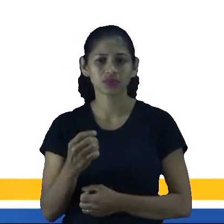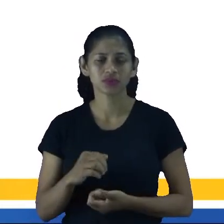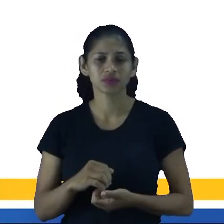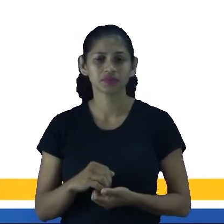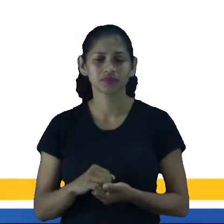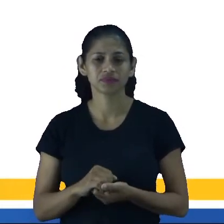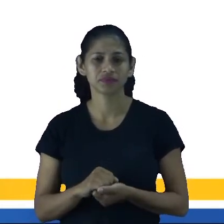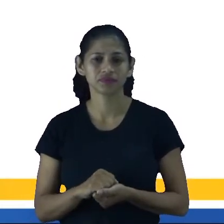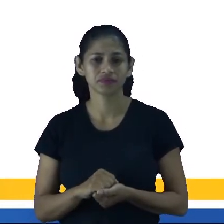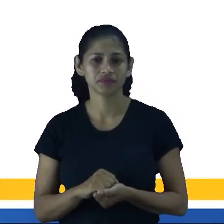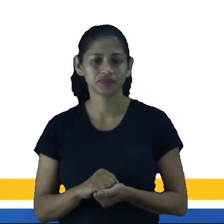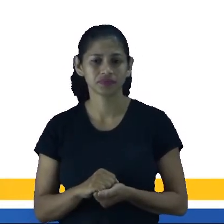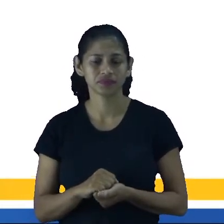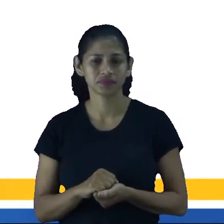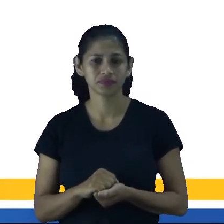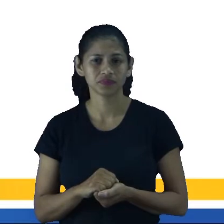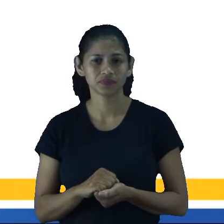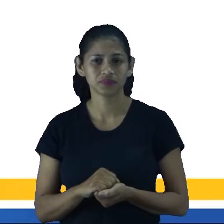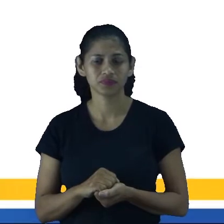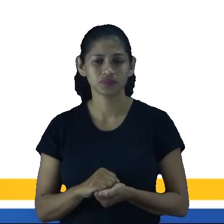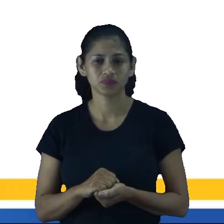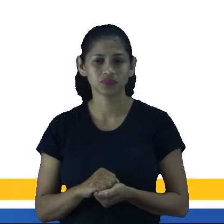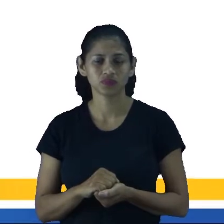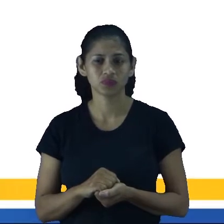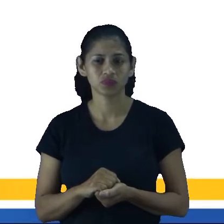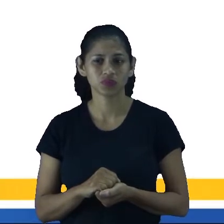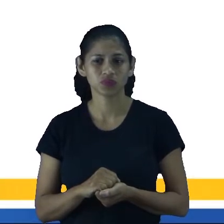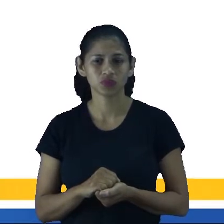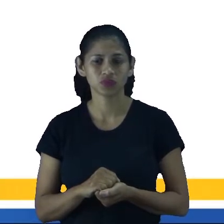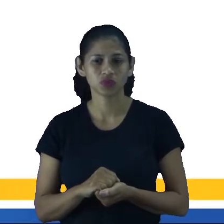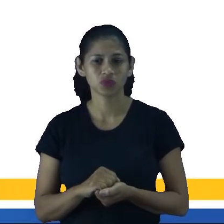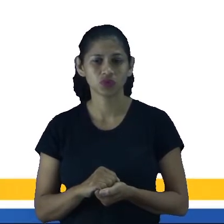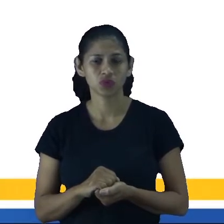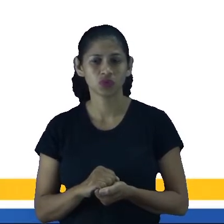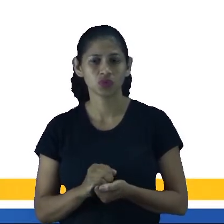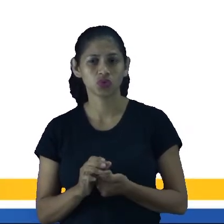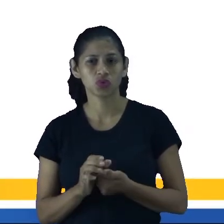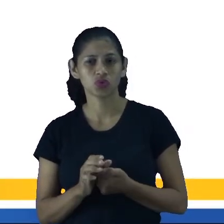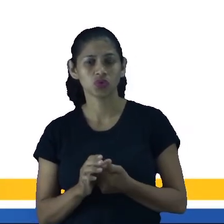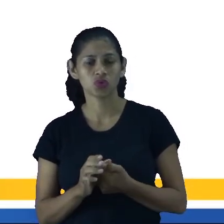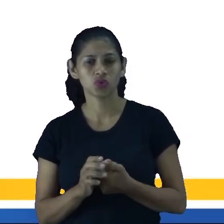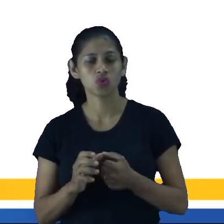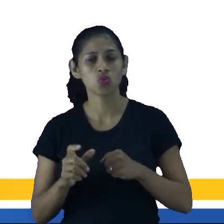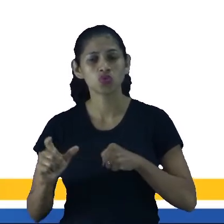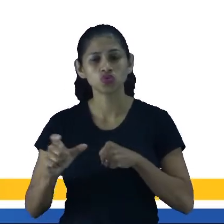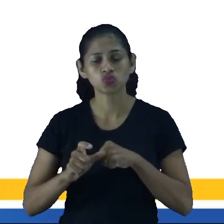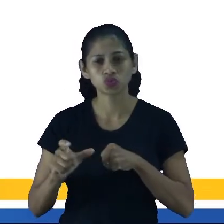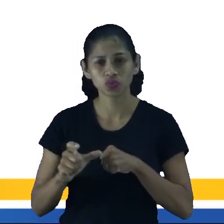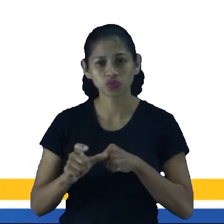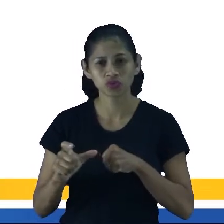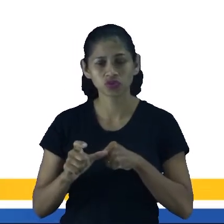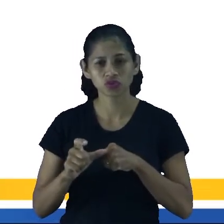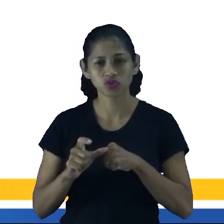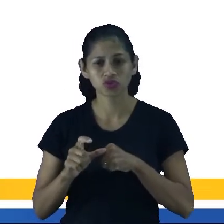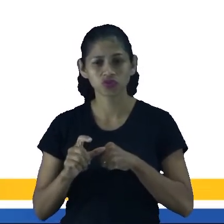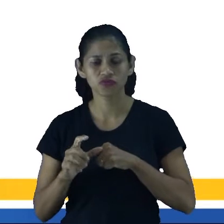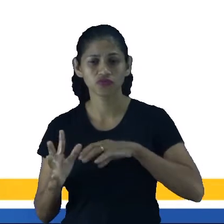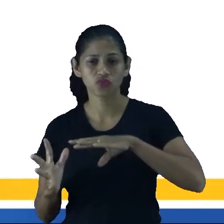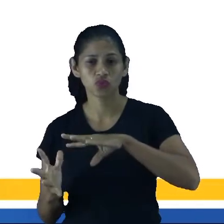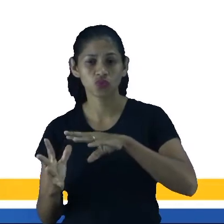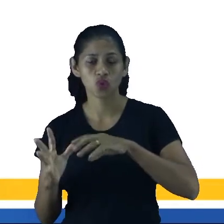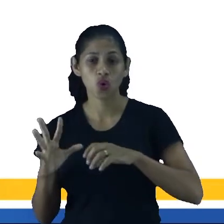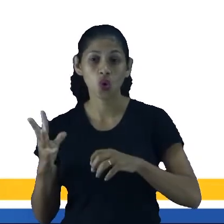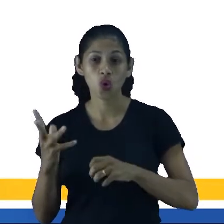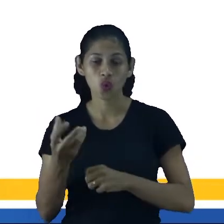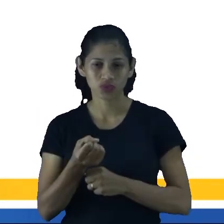palavra singular. Que é o quê? Um substantivo coletivo, né? Para pessoas. Então, essa